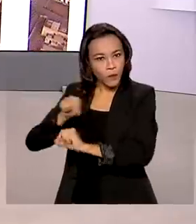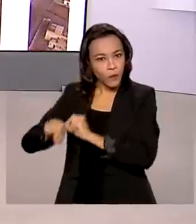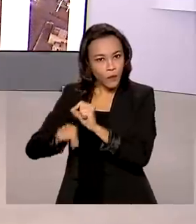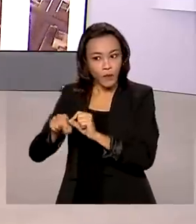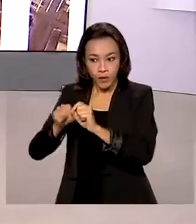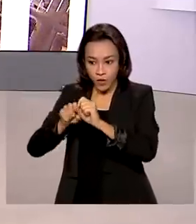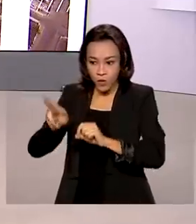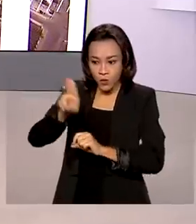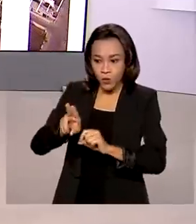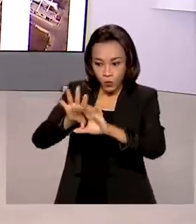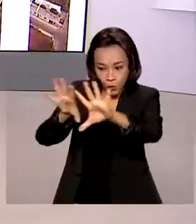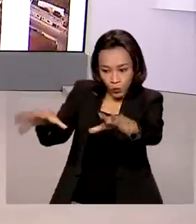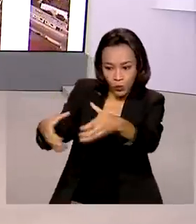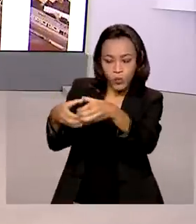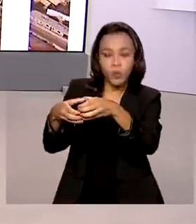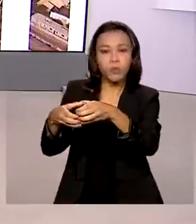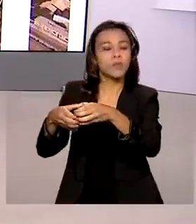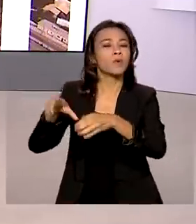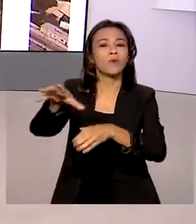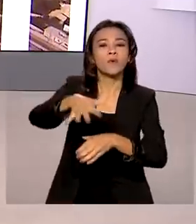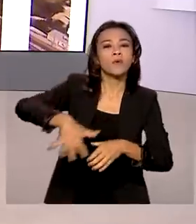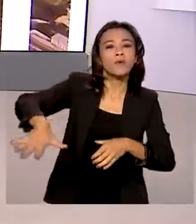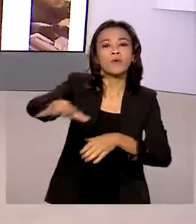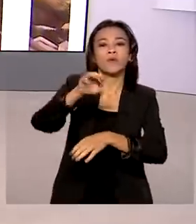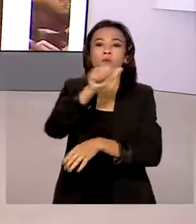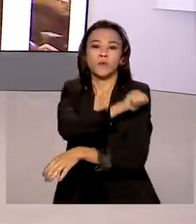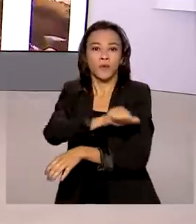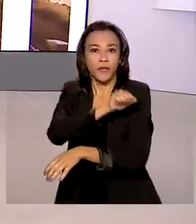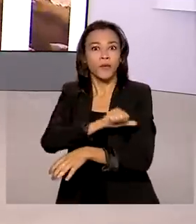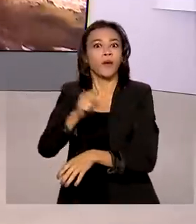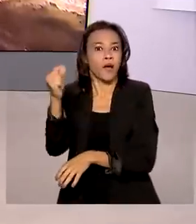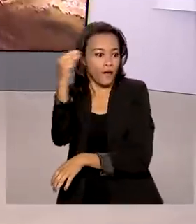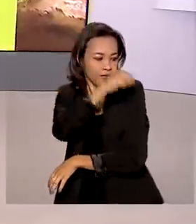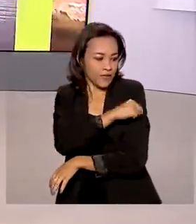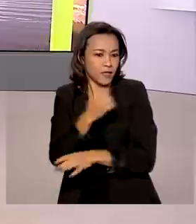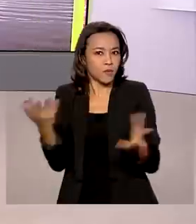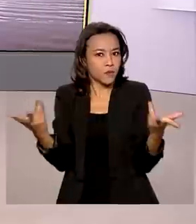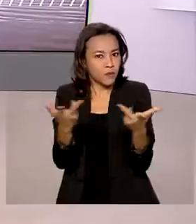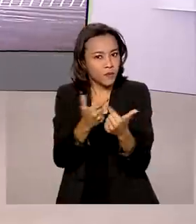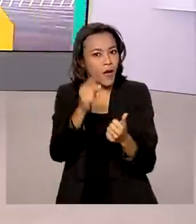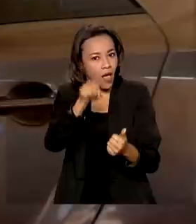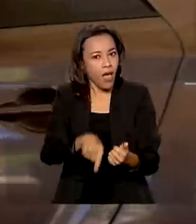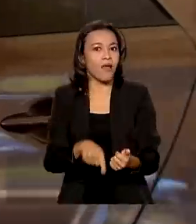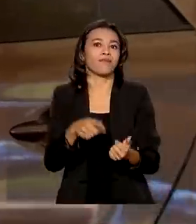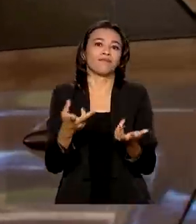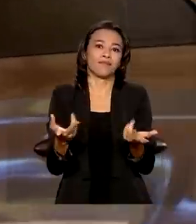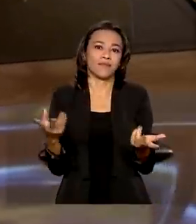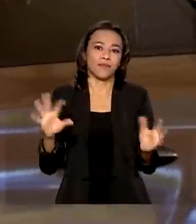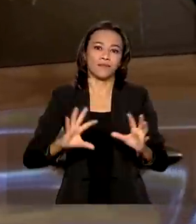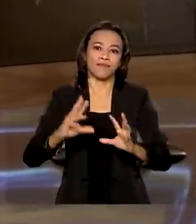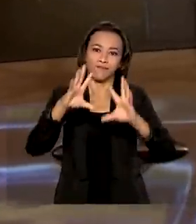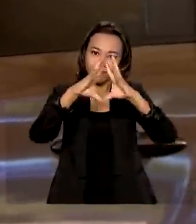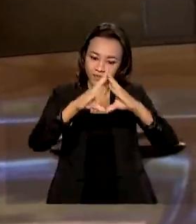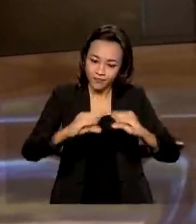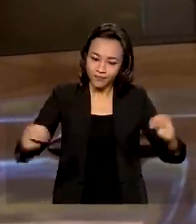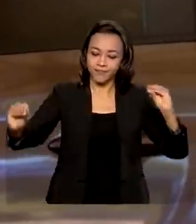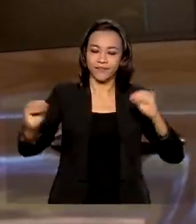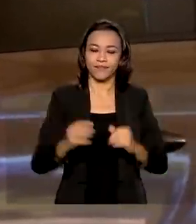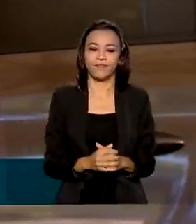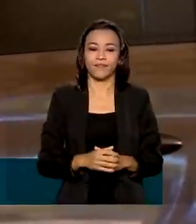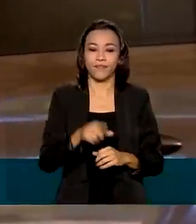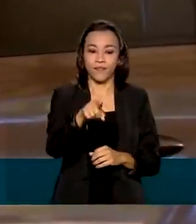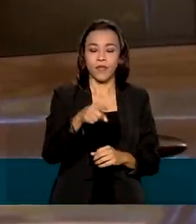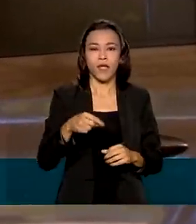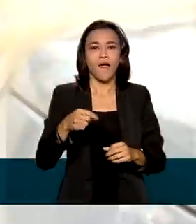comunidade do Rio de Janeiro, a eficácia da vacinação é a responsável por esse cenário. O avanço da